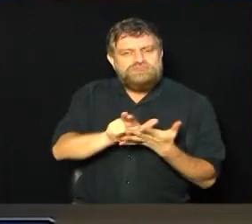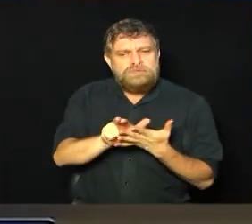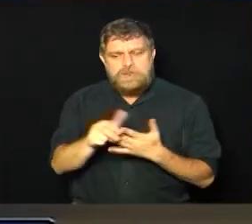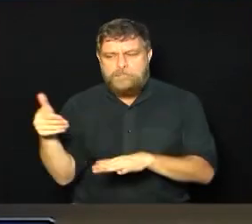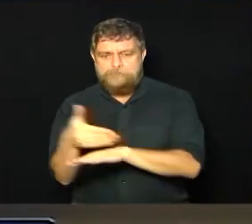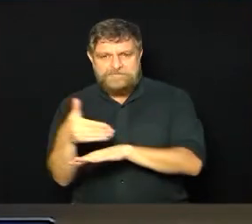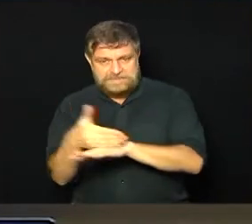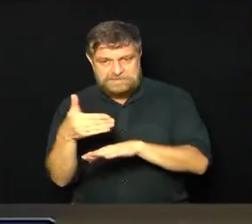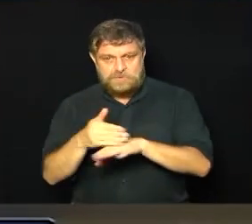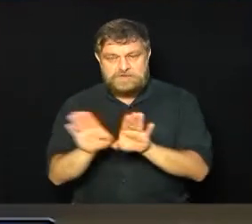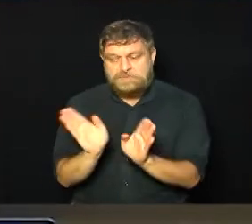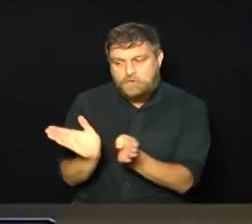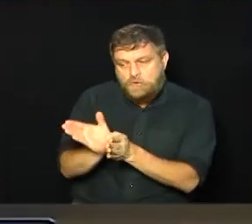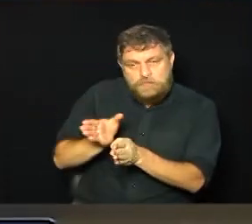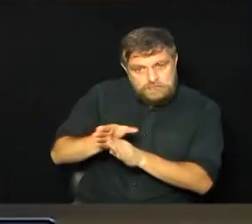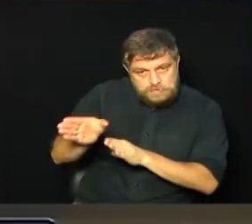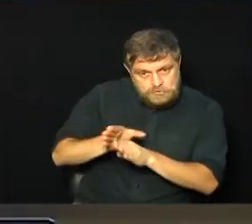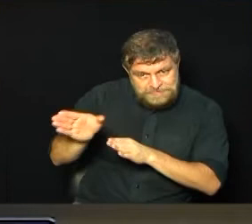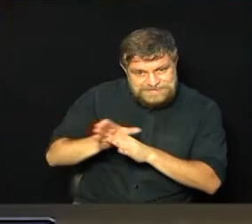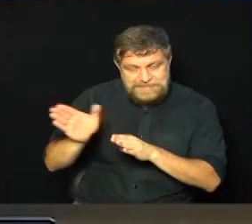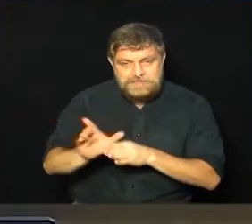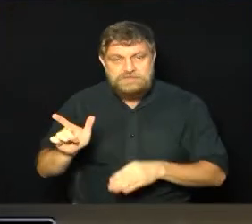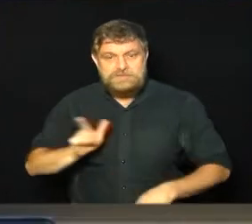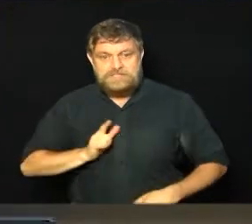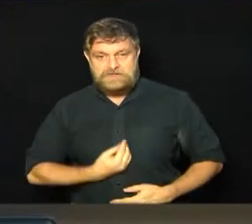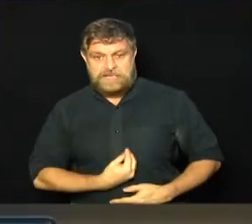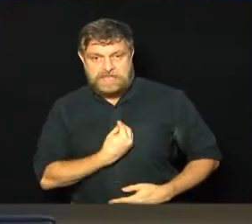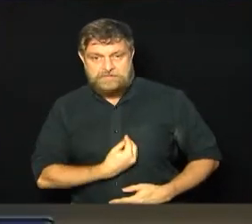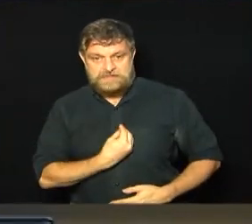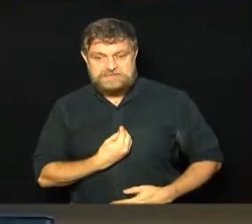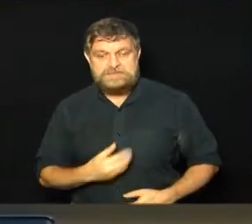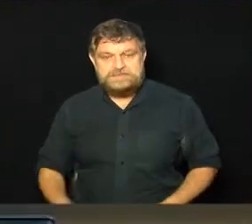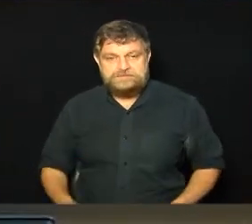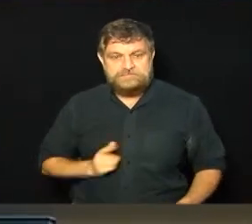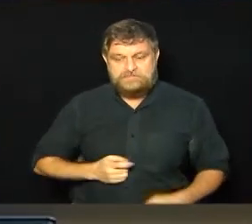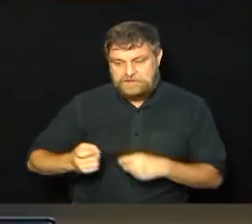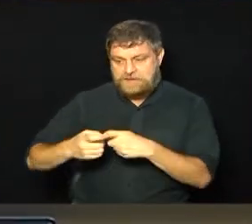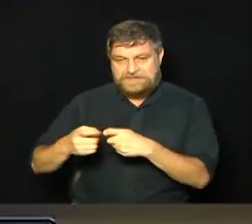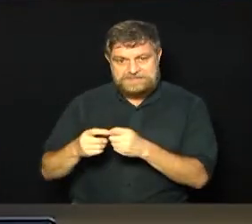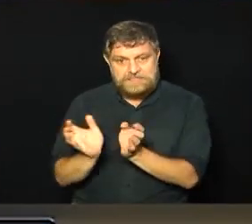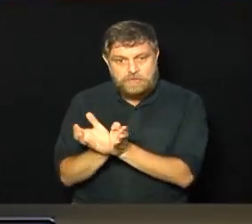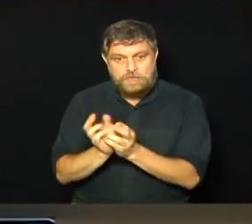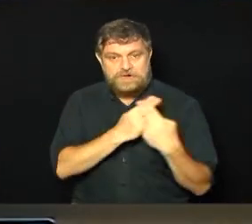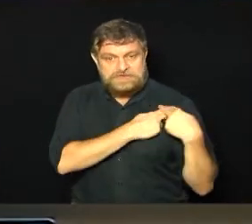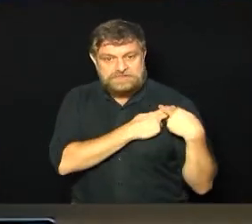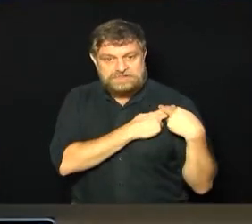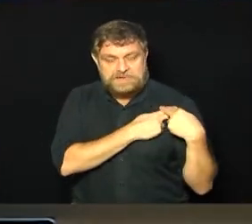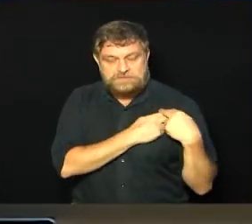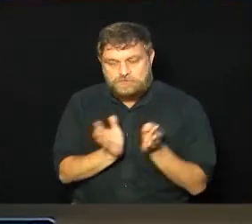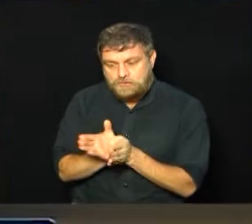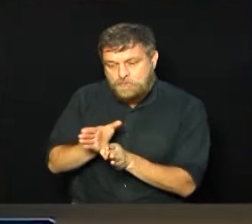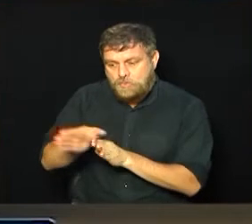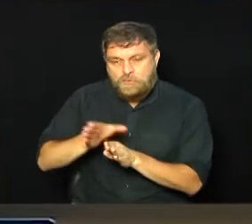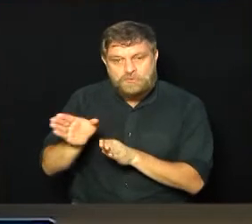do Conais e do Conasemes, a participação do Conselho Federal de Medicina, do Conselho Nacional de Justiça,